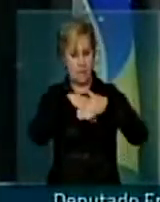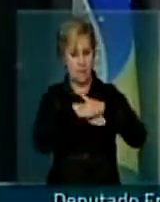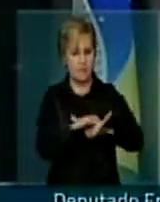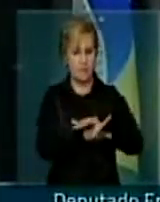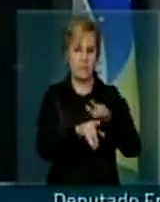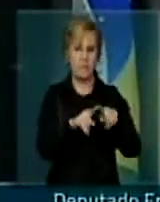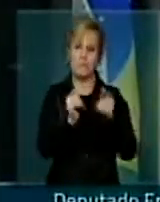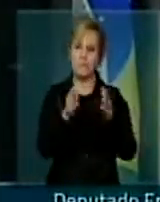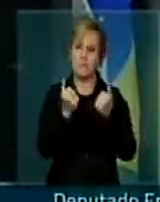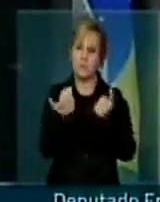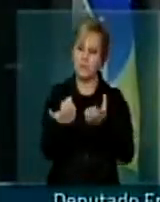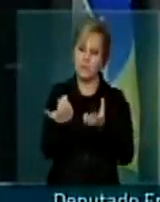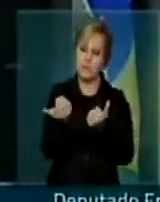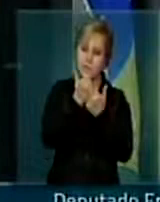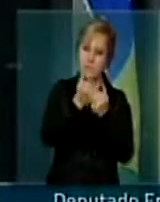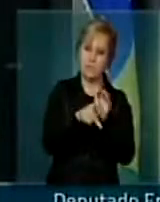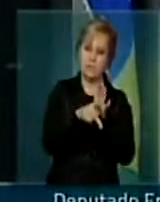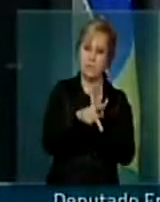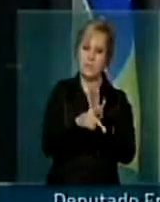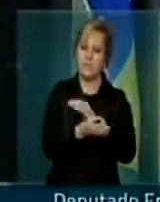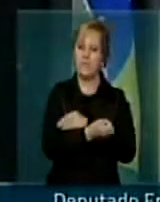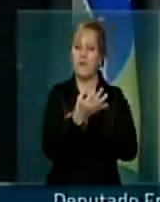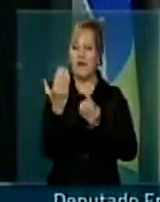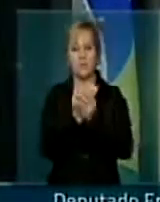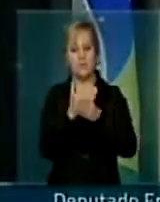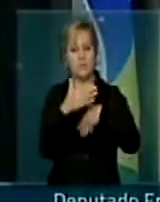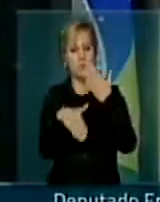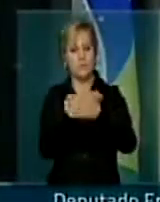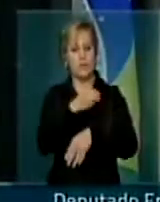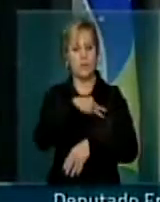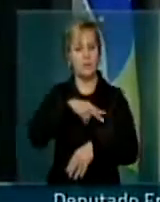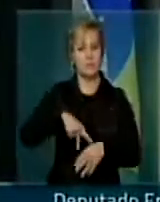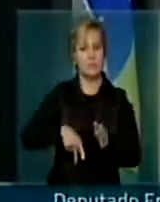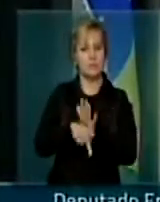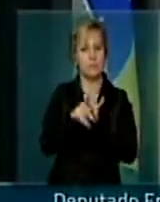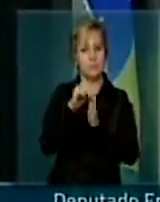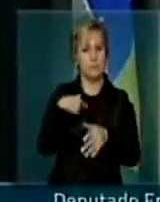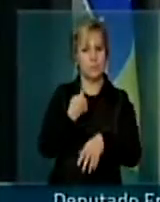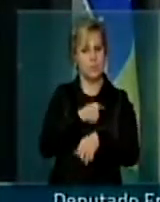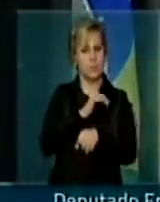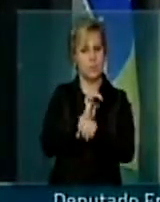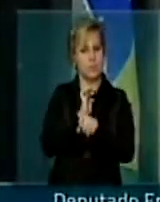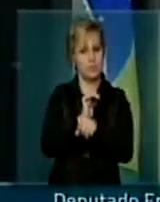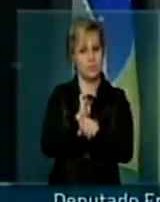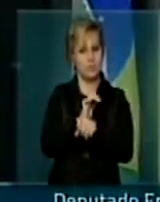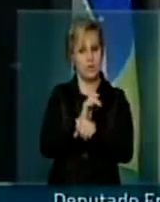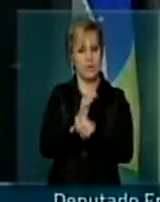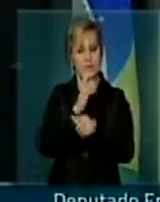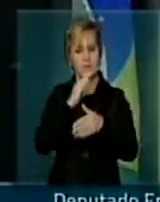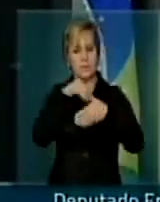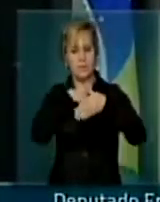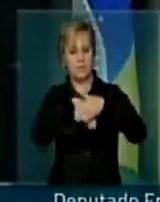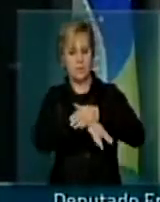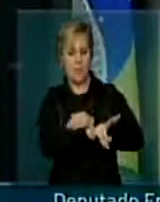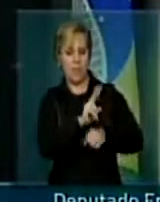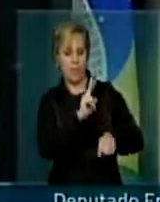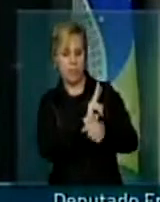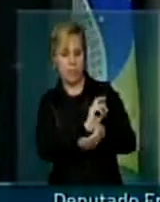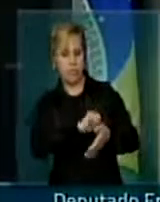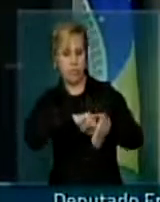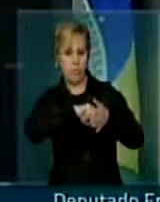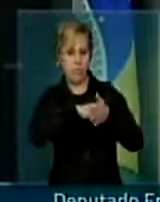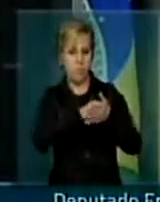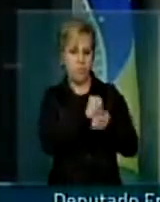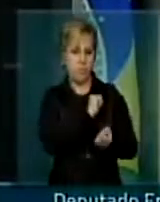de dezenas de processos de representações do Ministério Público do nosso estado dormindo, arquivado, parado.